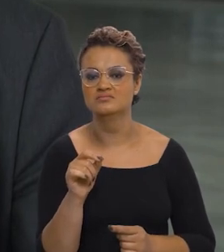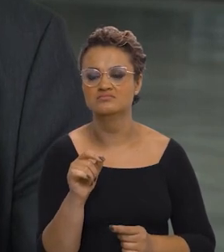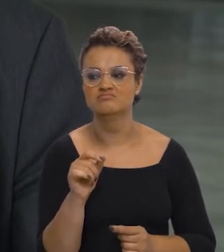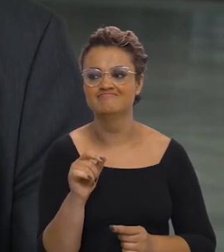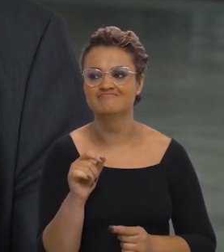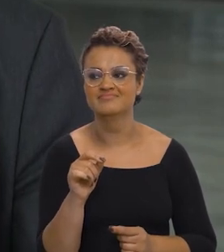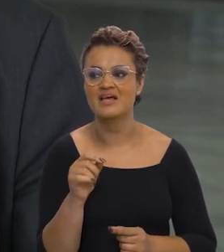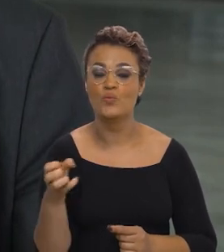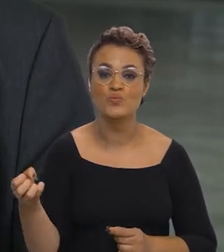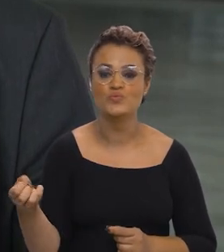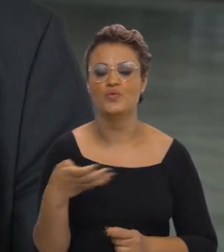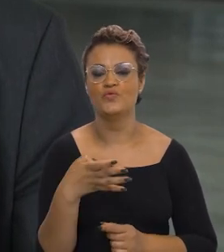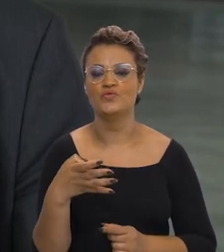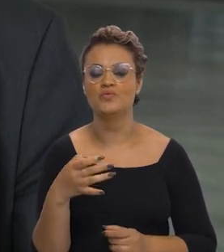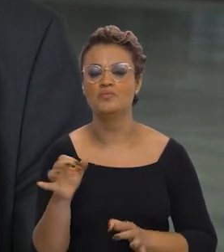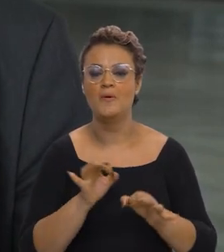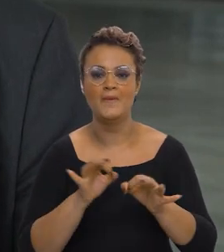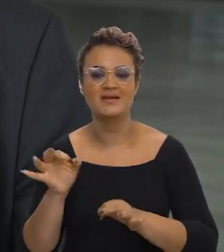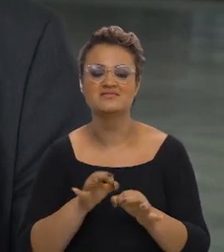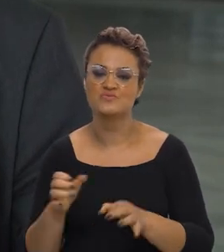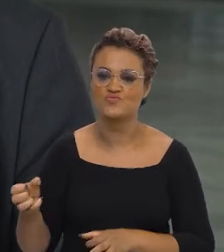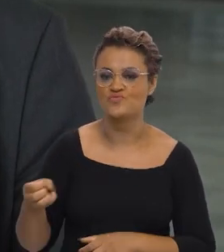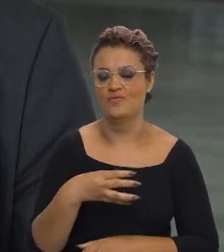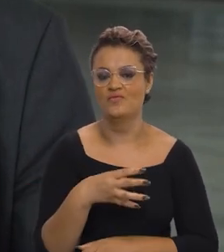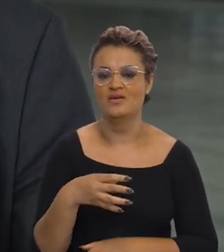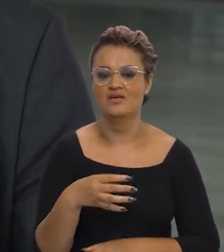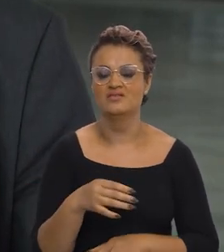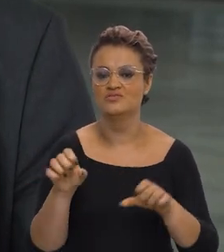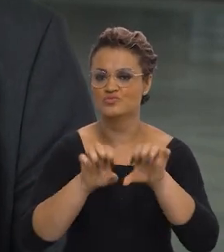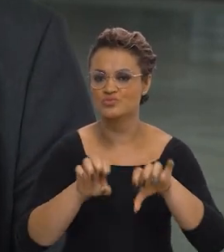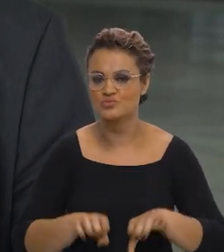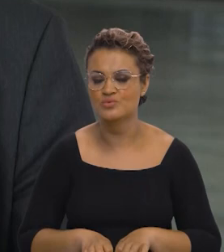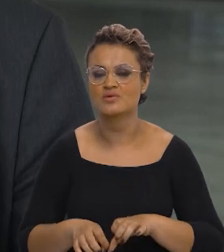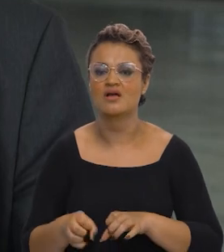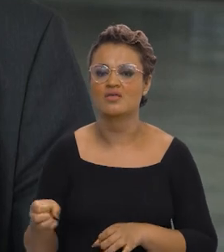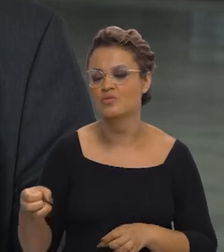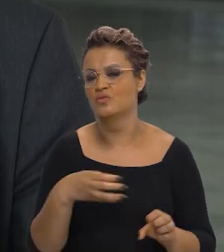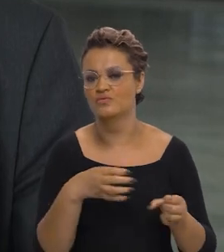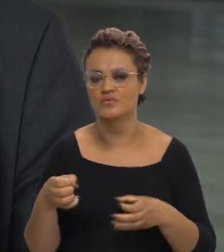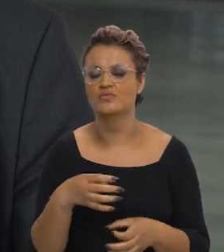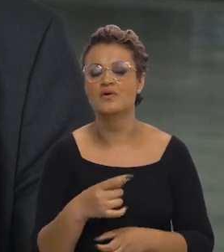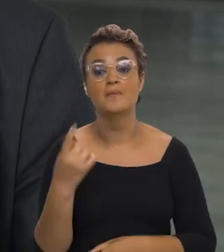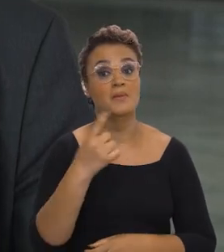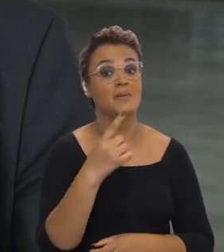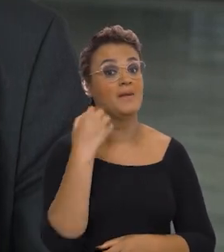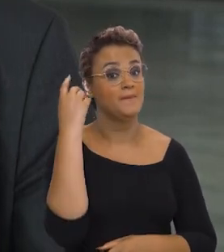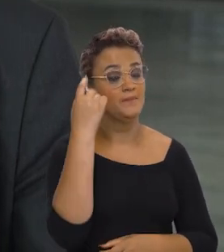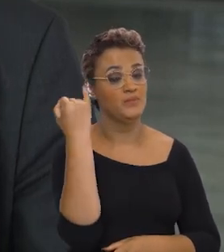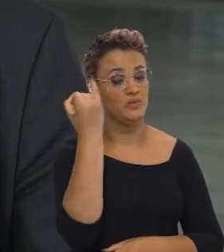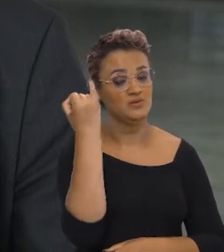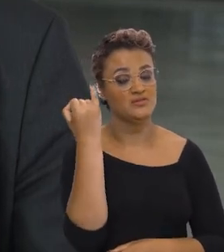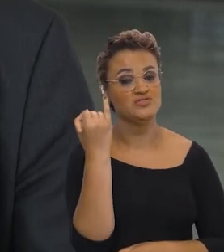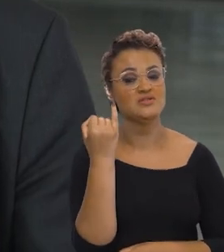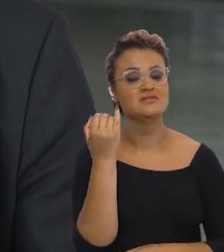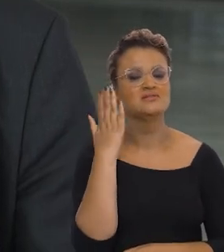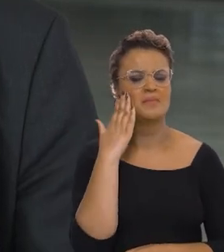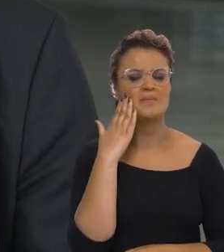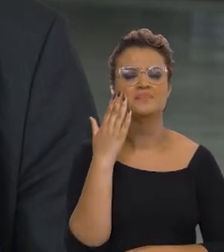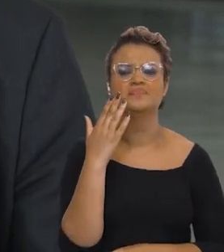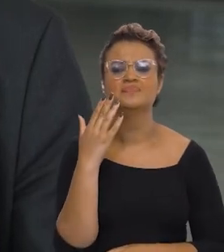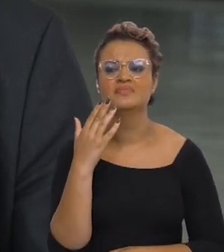um novo plano de infraestrutura, né? Primeiro, é importante que